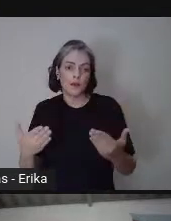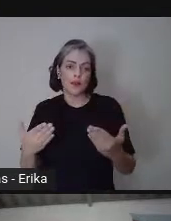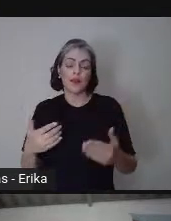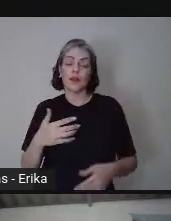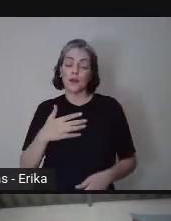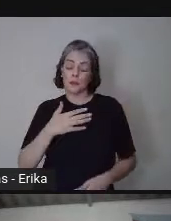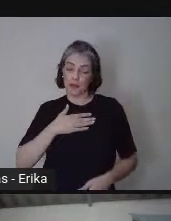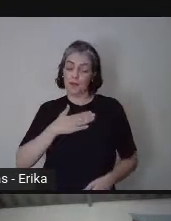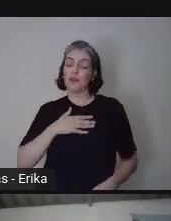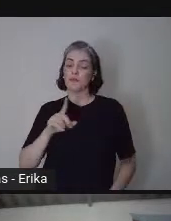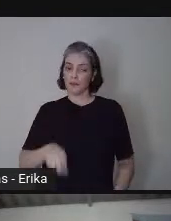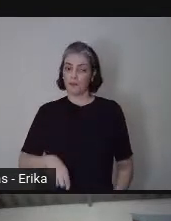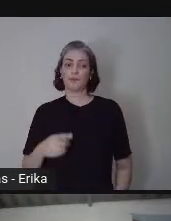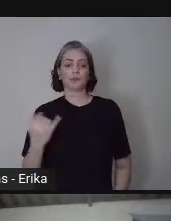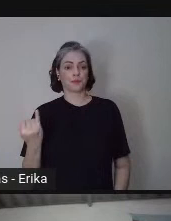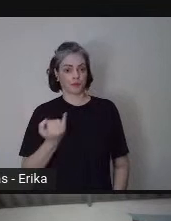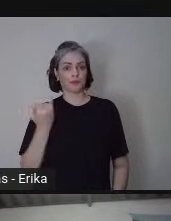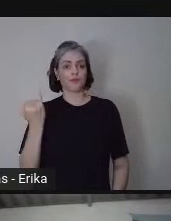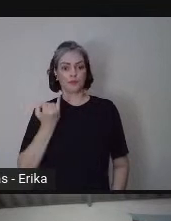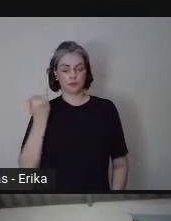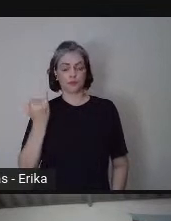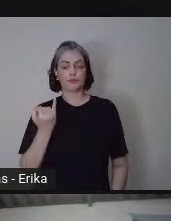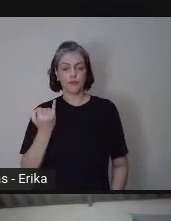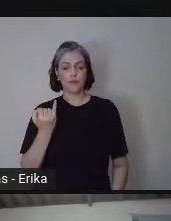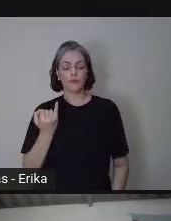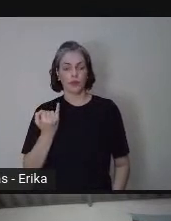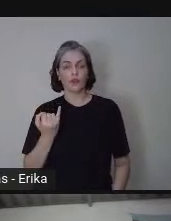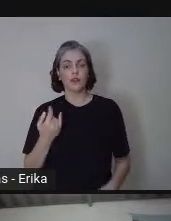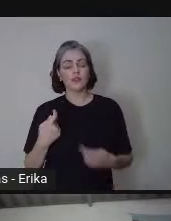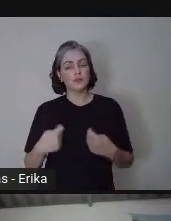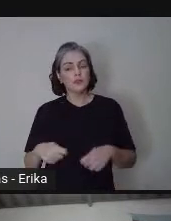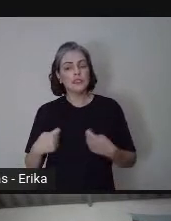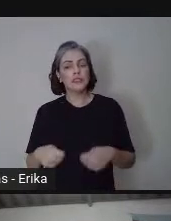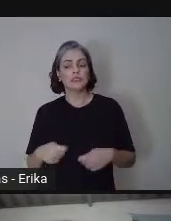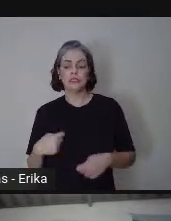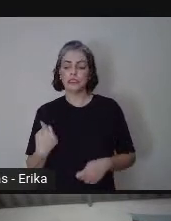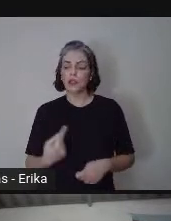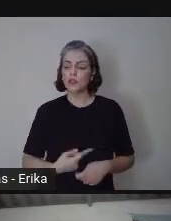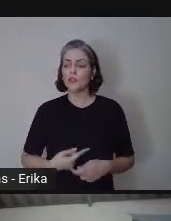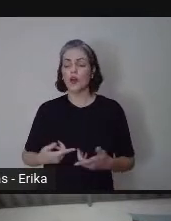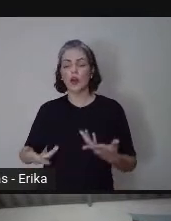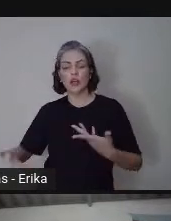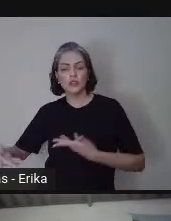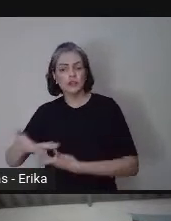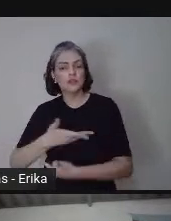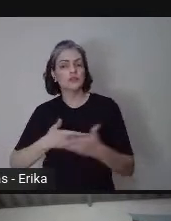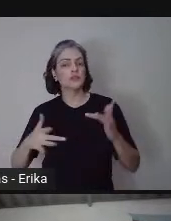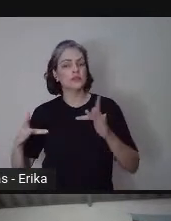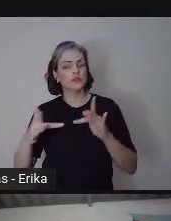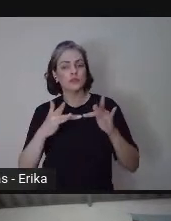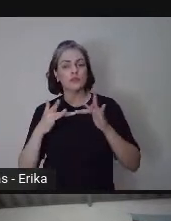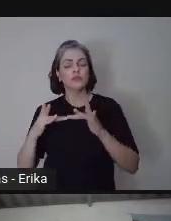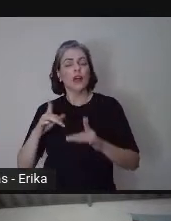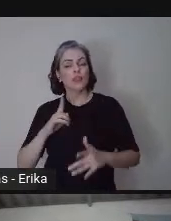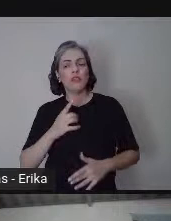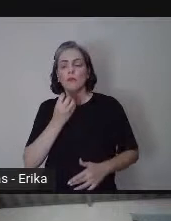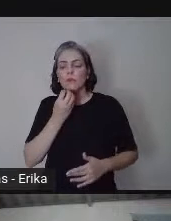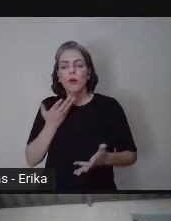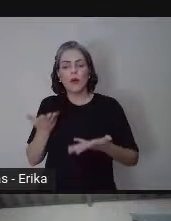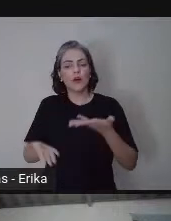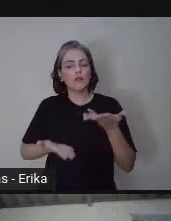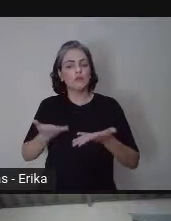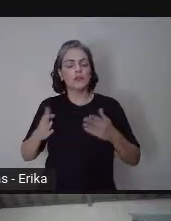importante para que a gente consiga trabalhar em rede, para que a gente consiga humanizar esse